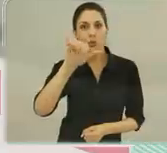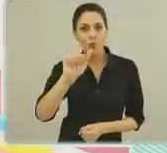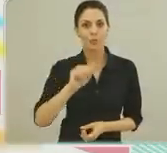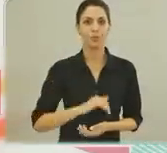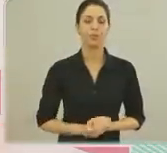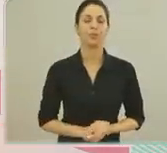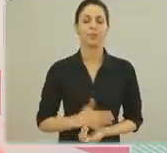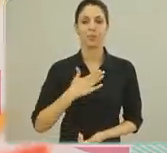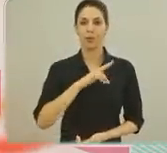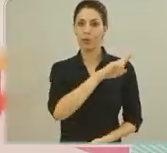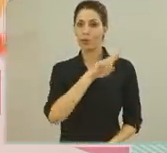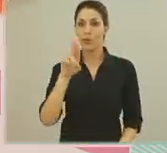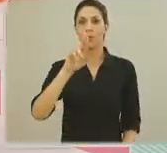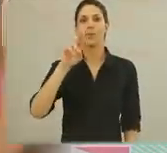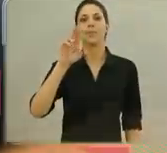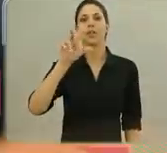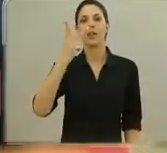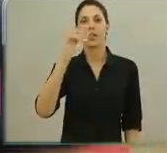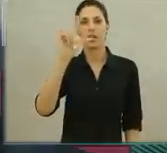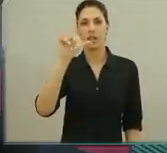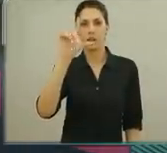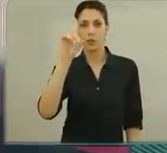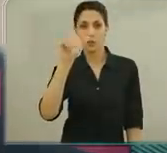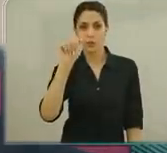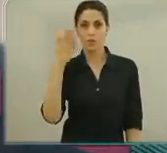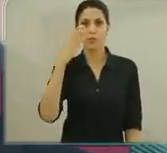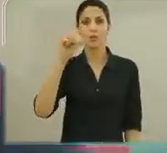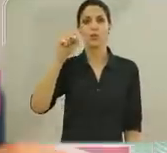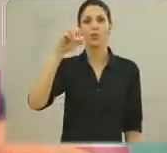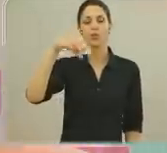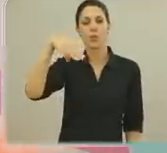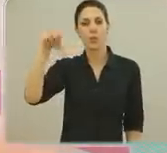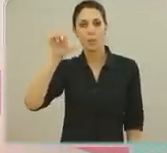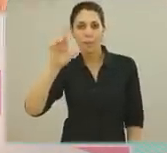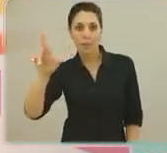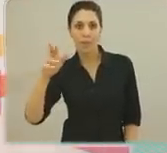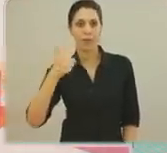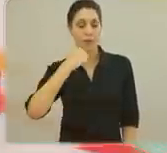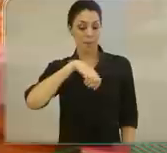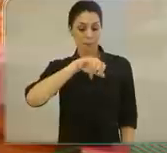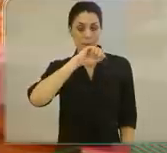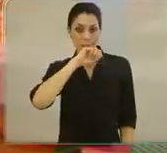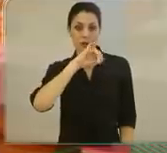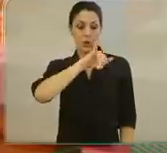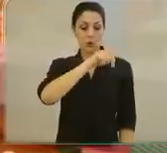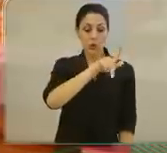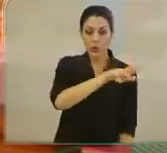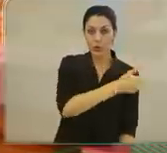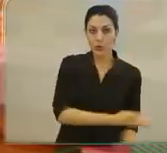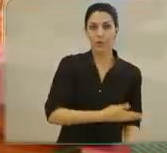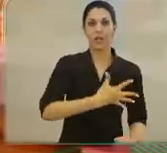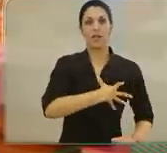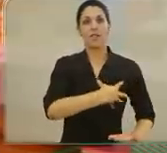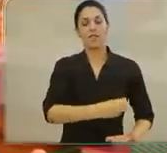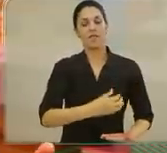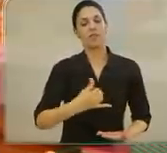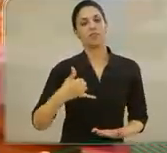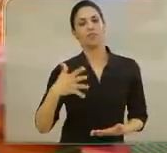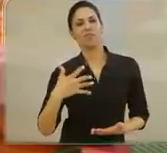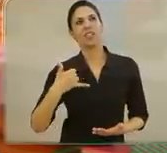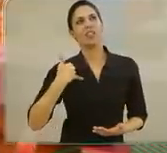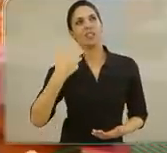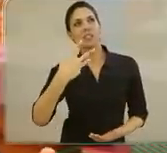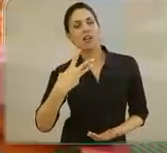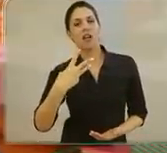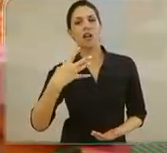minha filha, desde pequenininha, dois anos e meio,